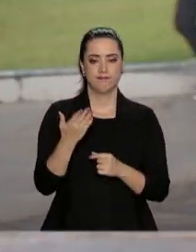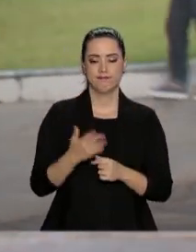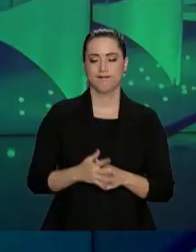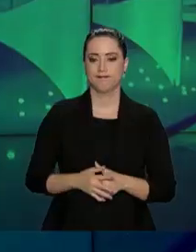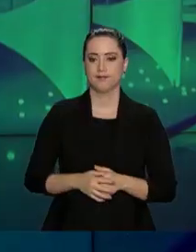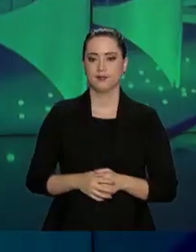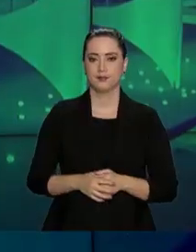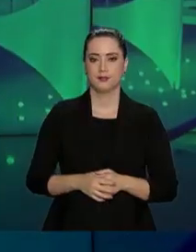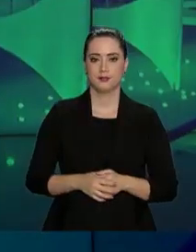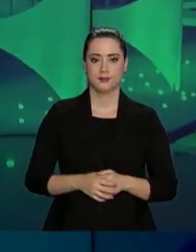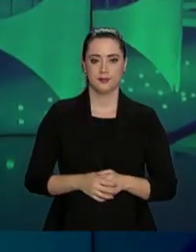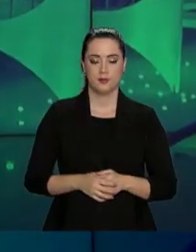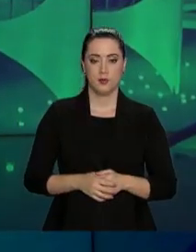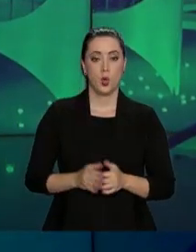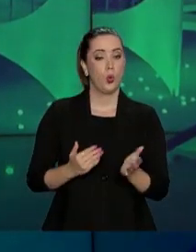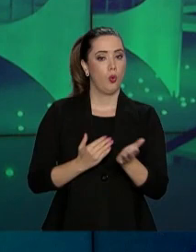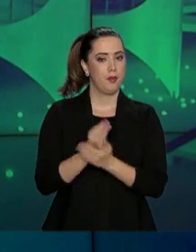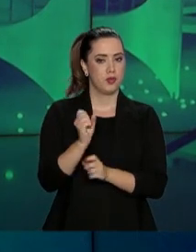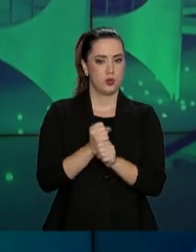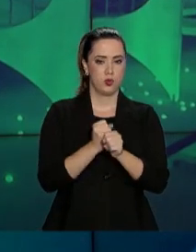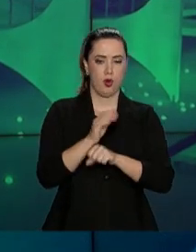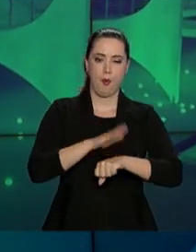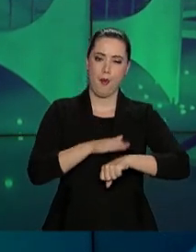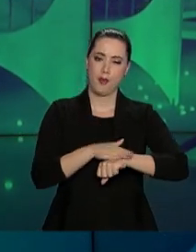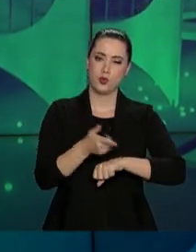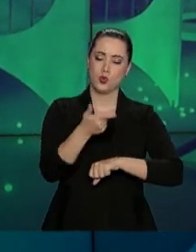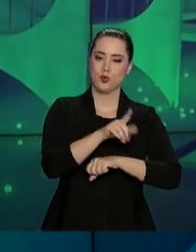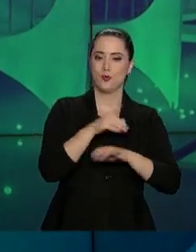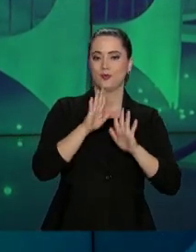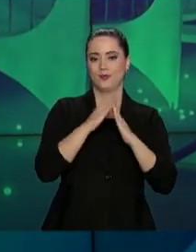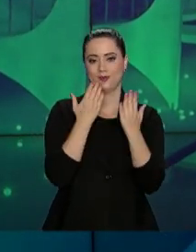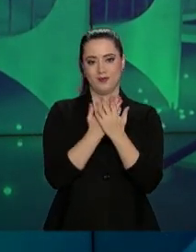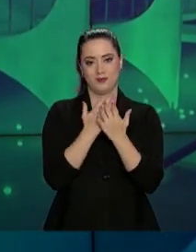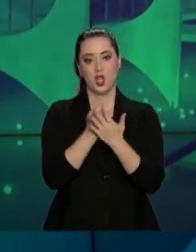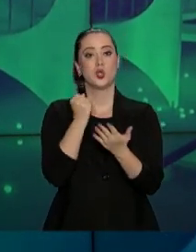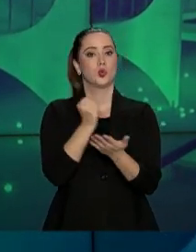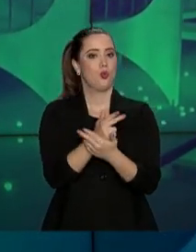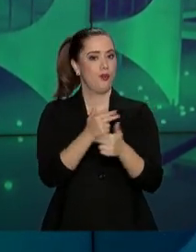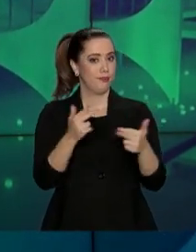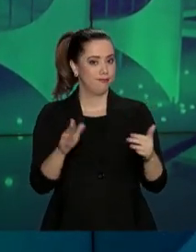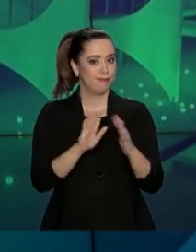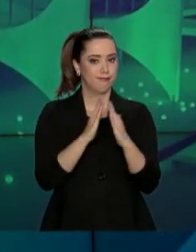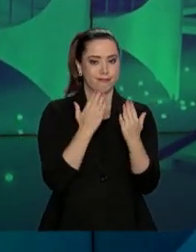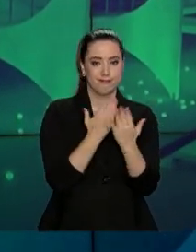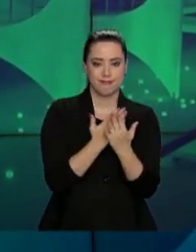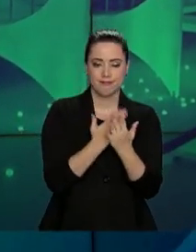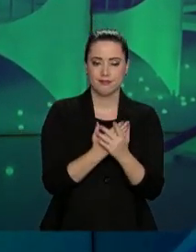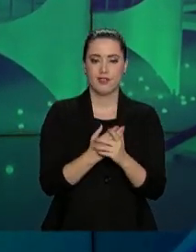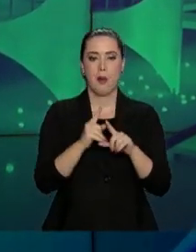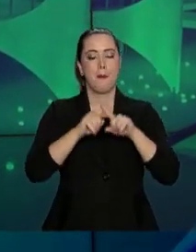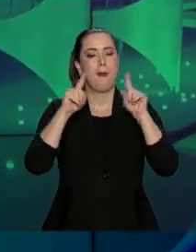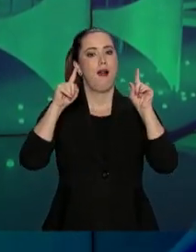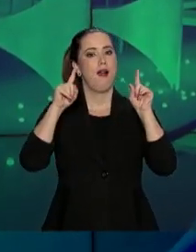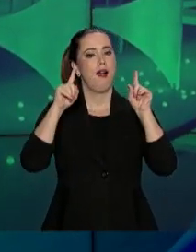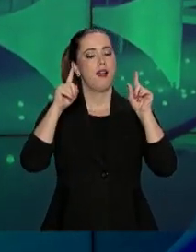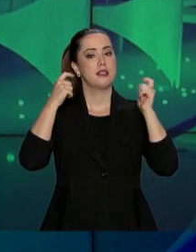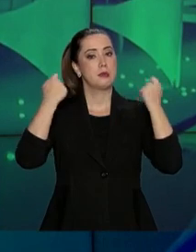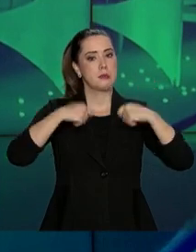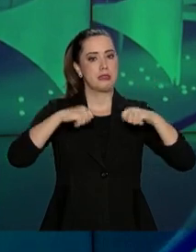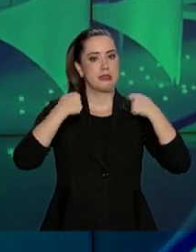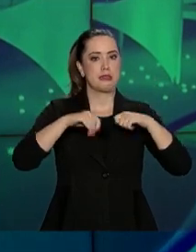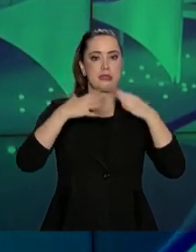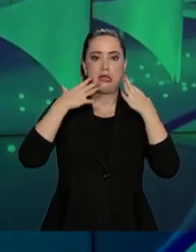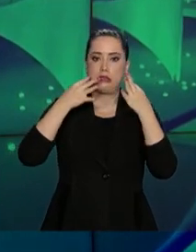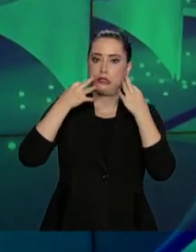Mundim. Início de ano, é hora de volta às aulas e de comprar o material escolar das crianças. Mas o consumidor